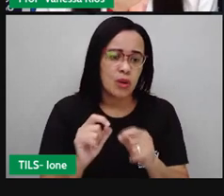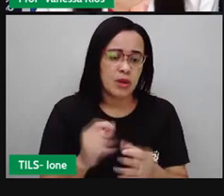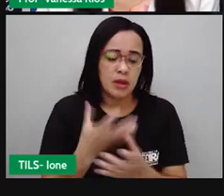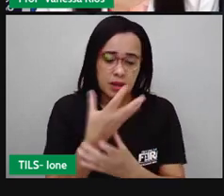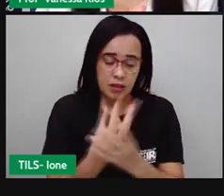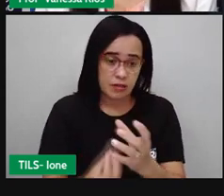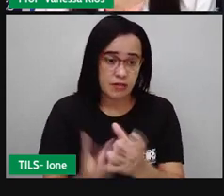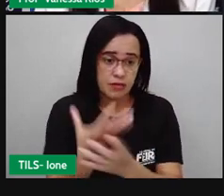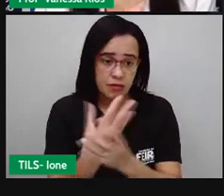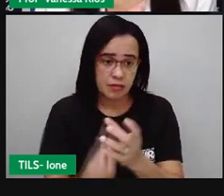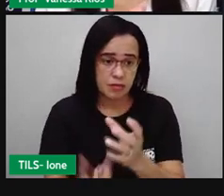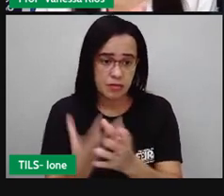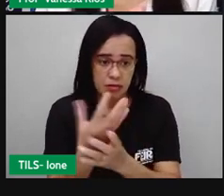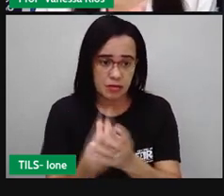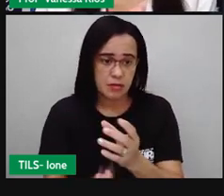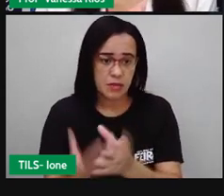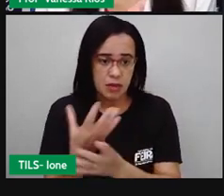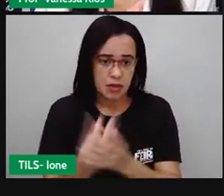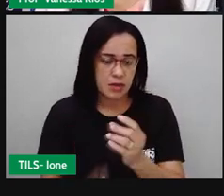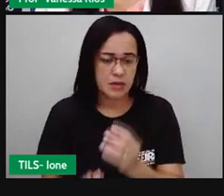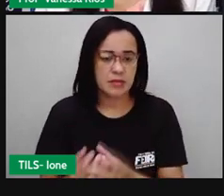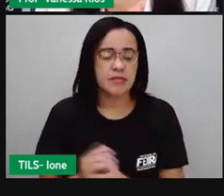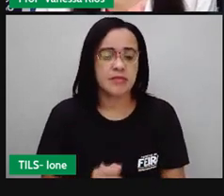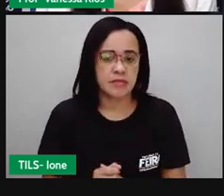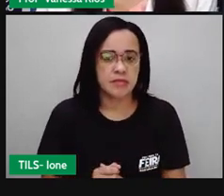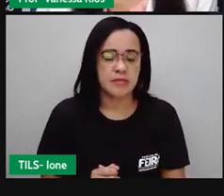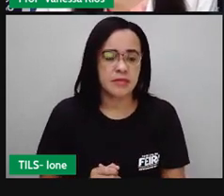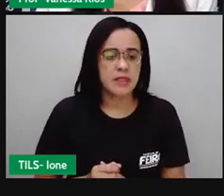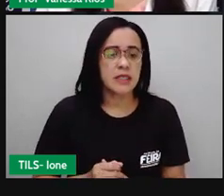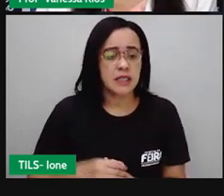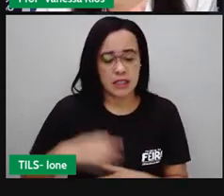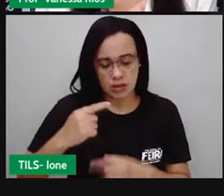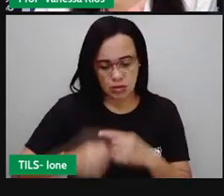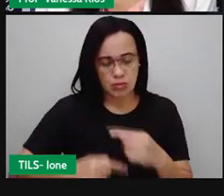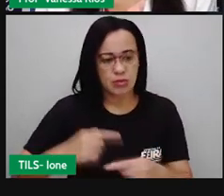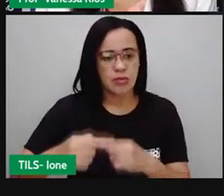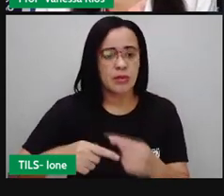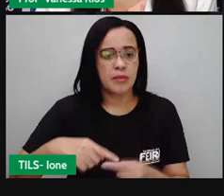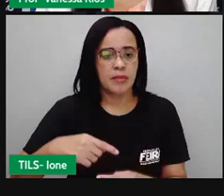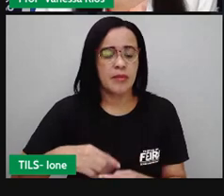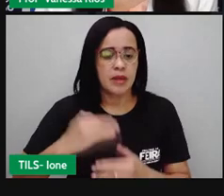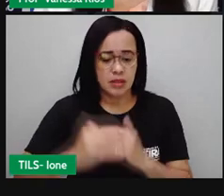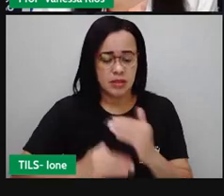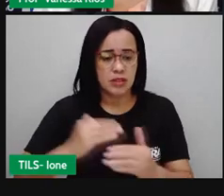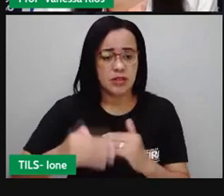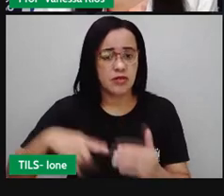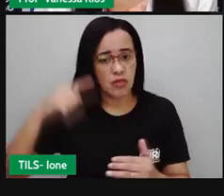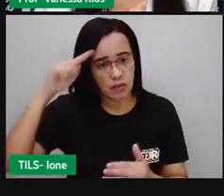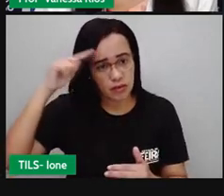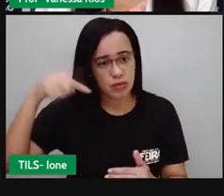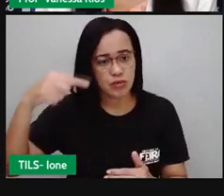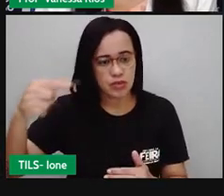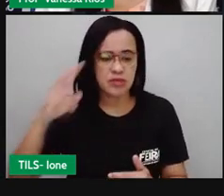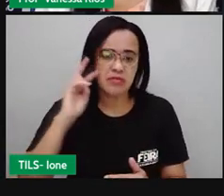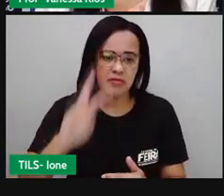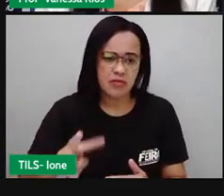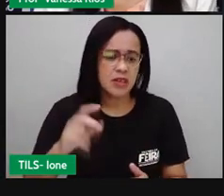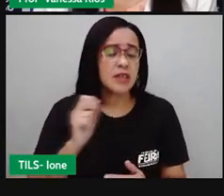que a gente desenvolve em nosso dia a dia. Aí tem ali a peneira, né? Fazendo a filtração de um suco.